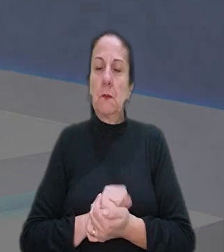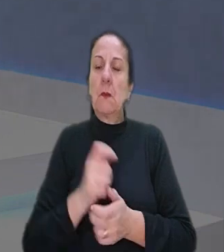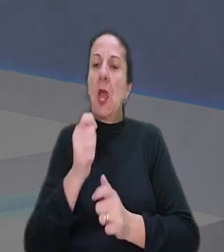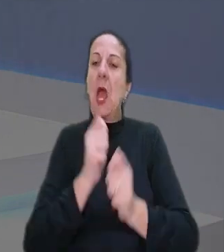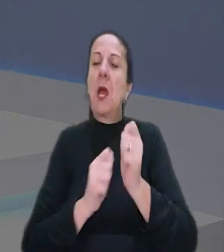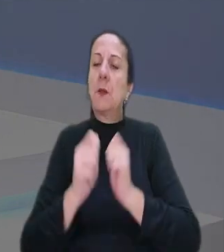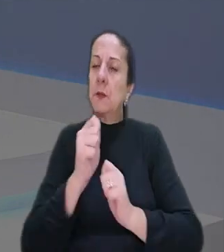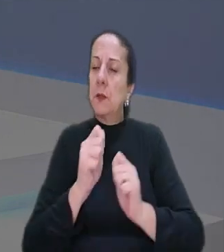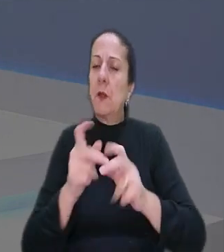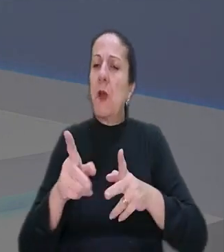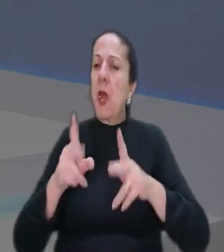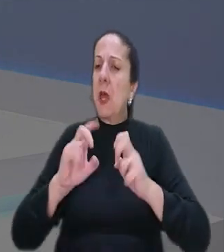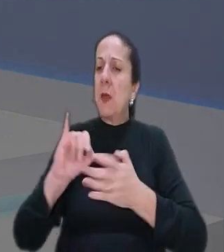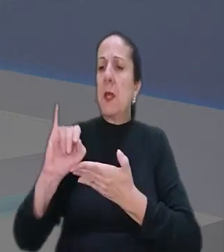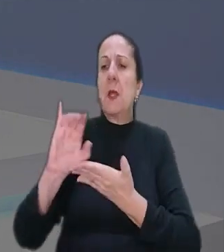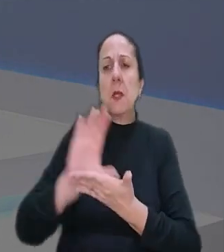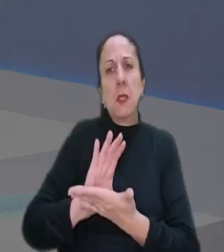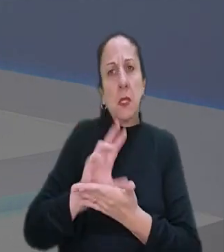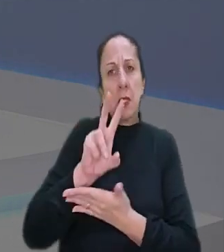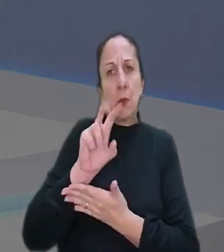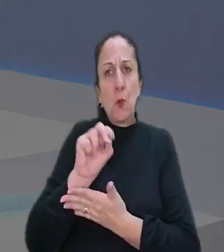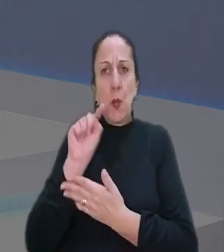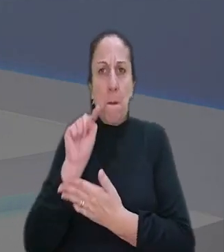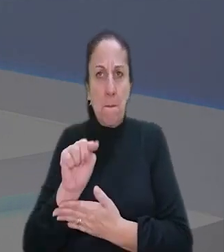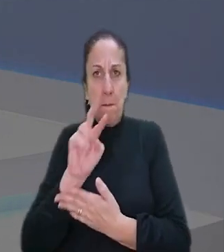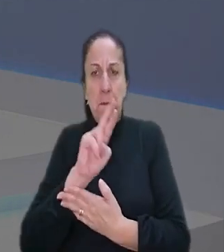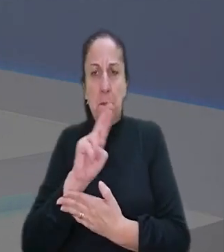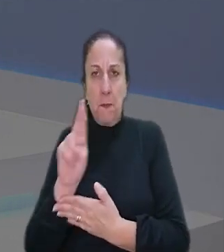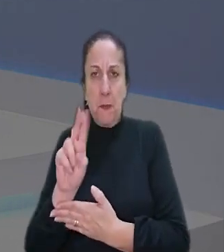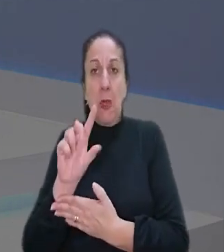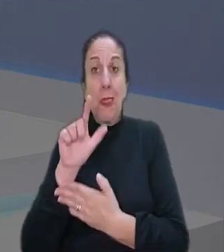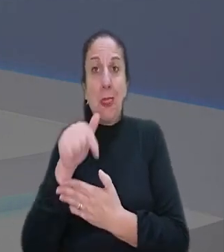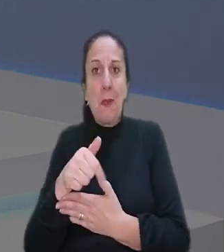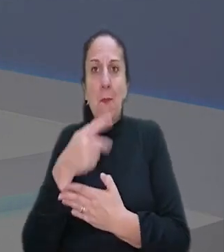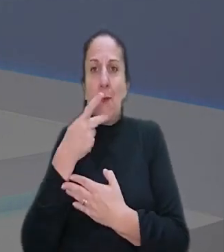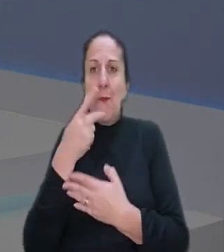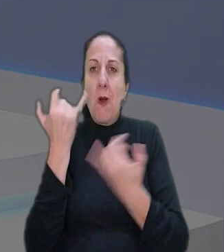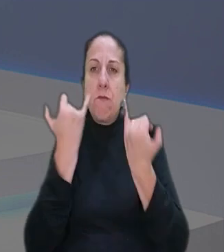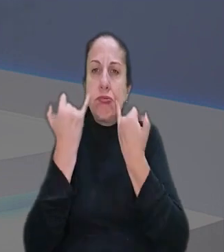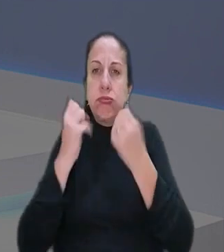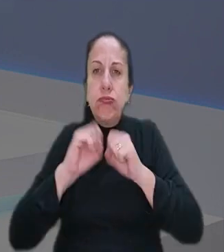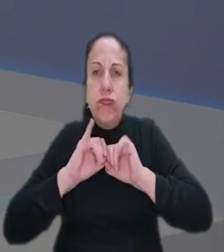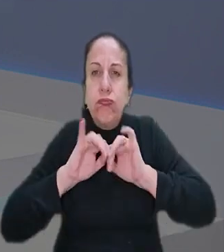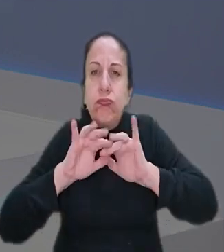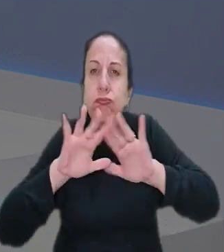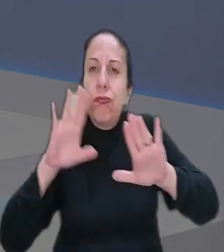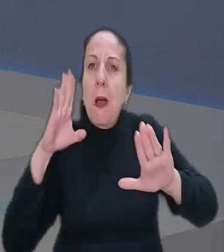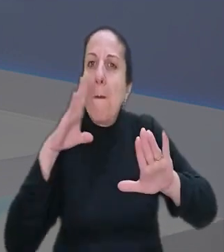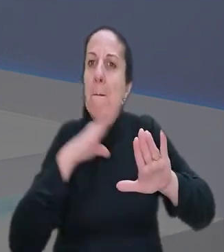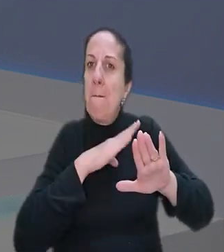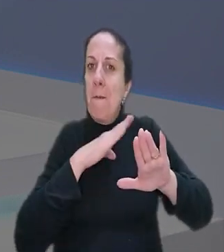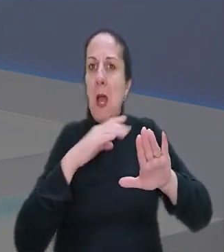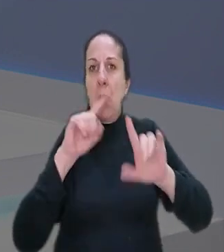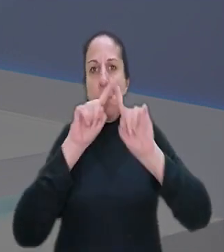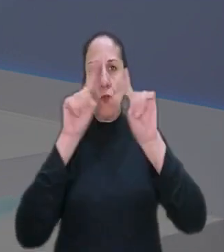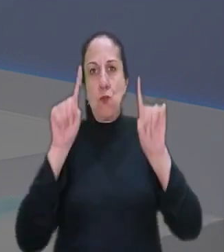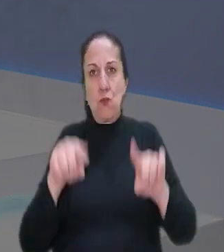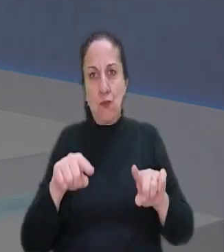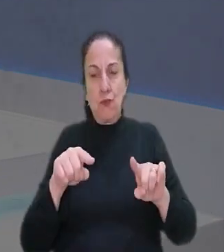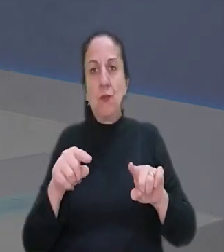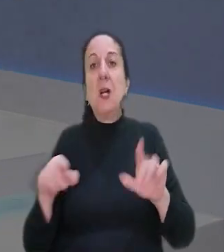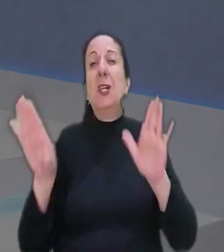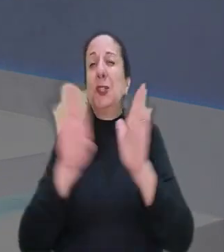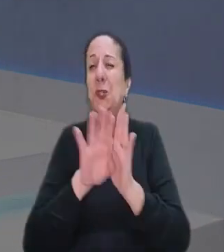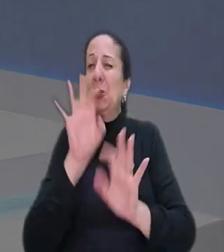Uma administradora vai receber indenização de R 50 mil após o vazamento de informações depreciativas sobre ela.